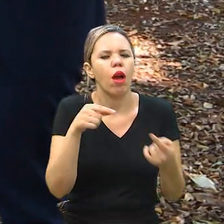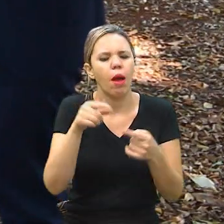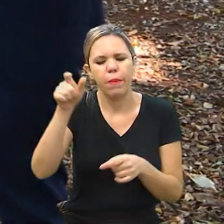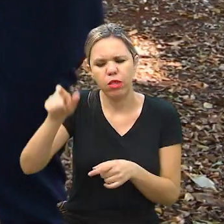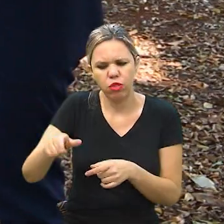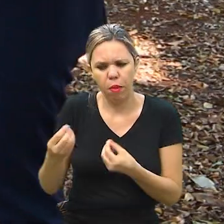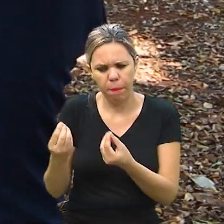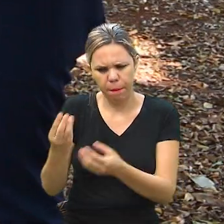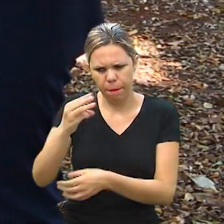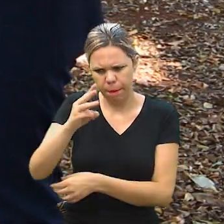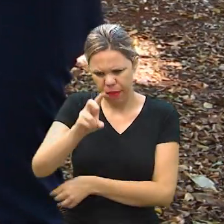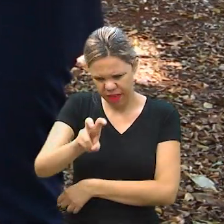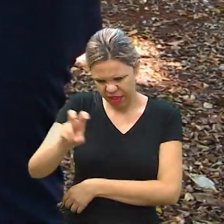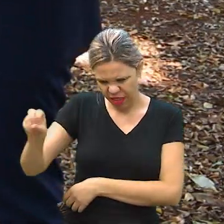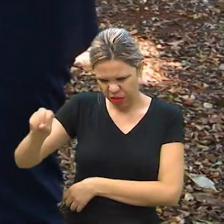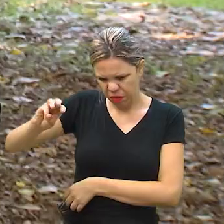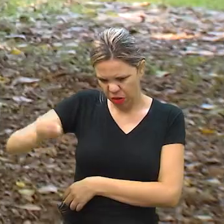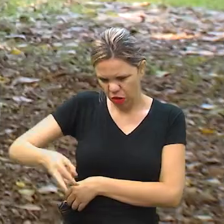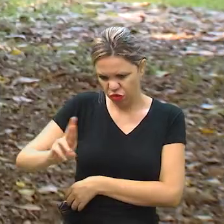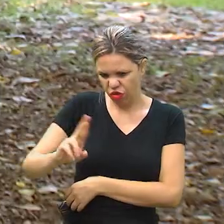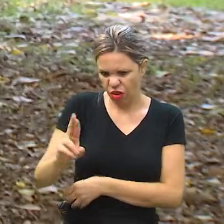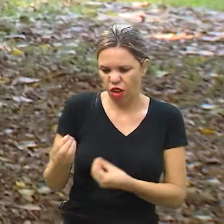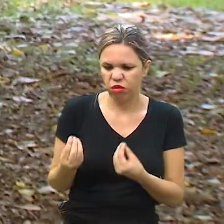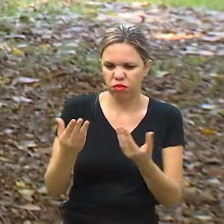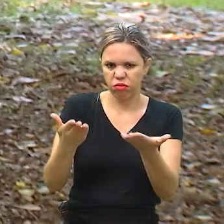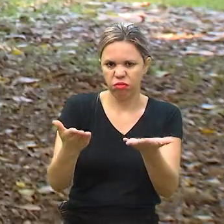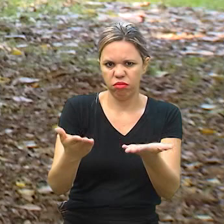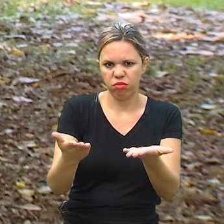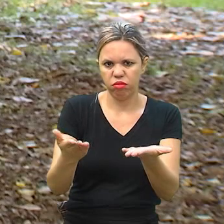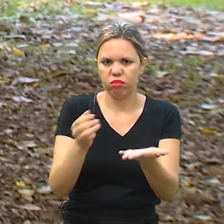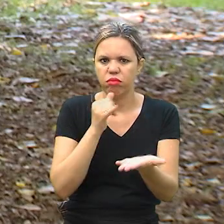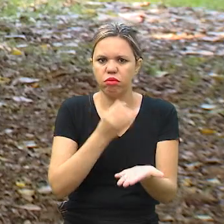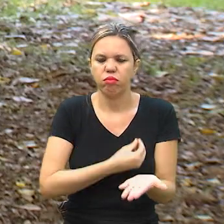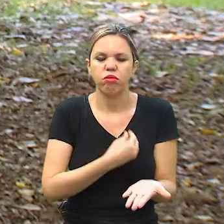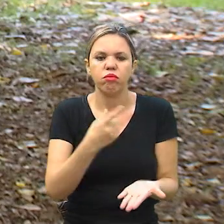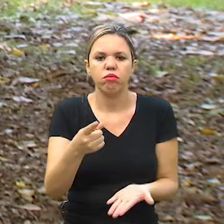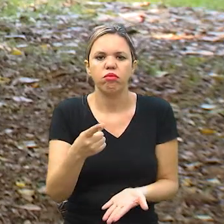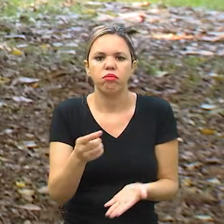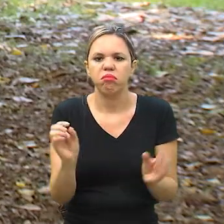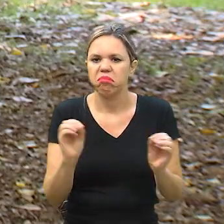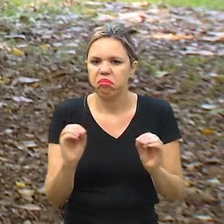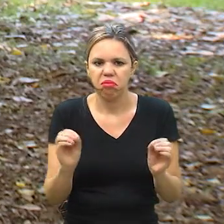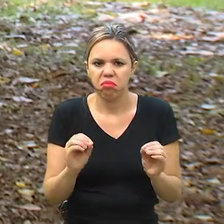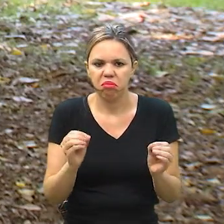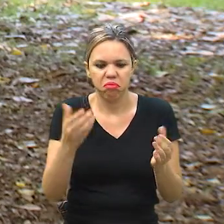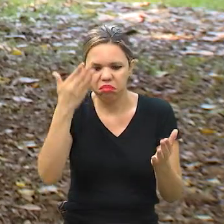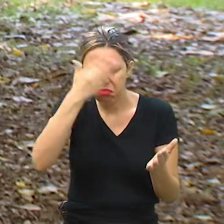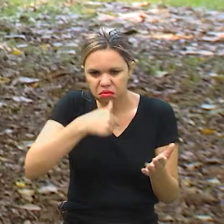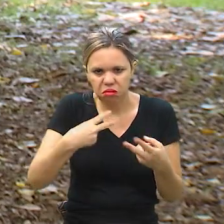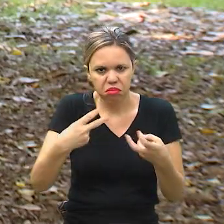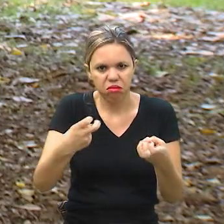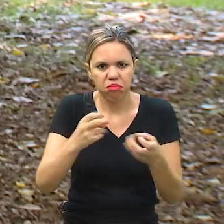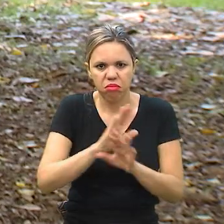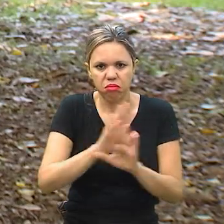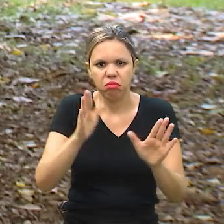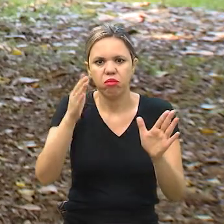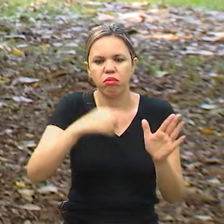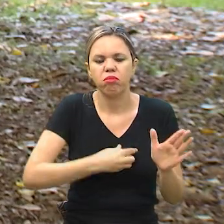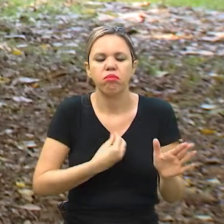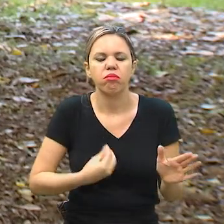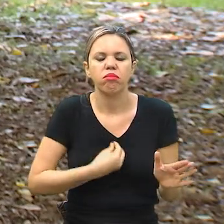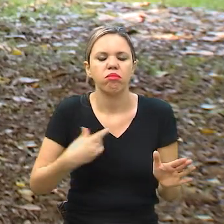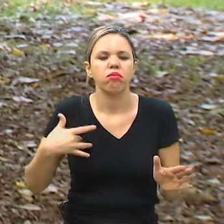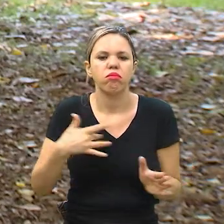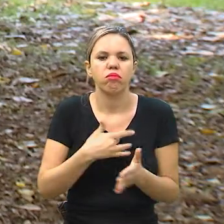alguém garantir meio milhão de reais para você e pela sua cabeça, por exemplo, sem nem te olhar nos olhos, sem nem ver como é que está a sua